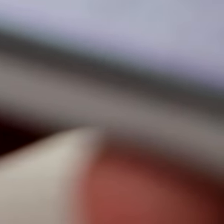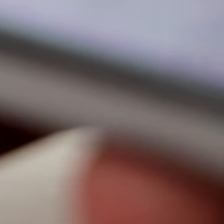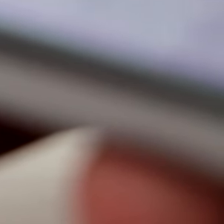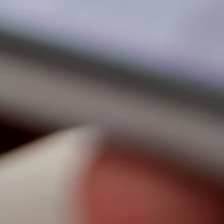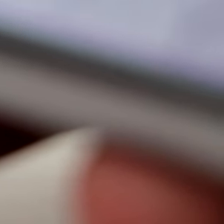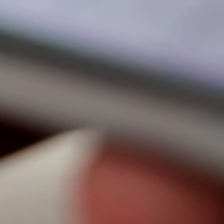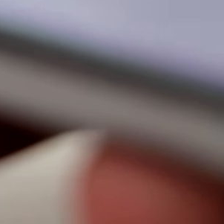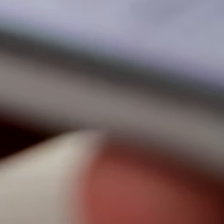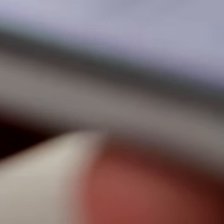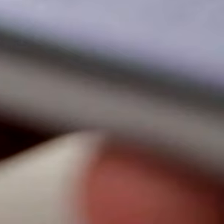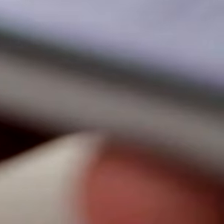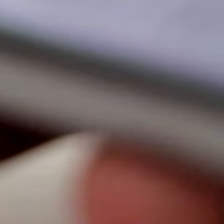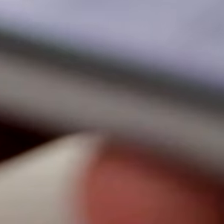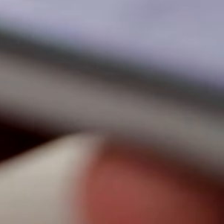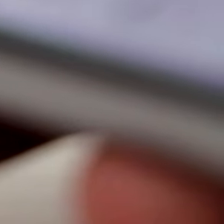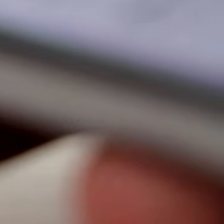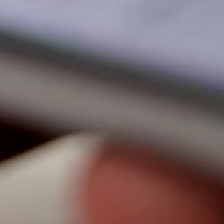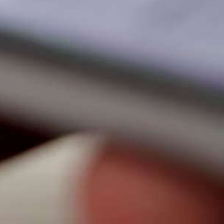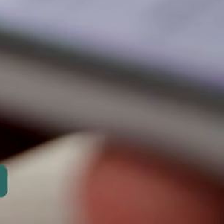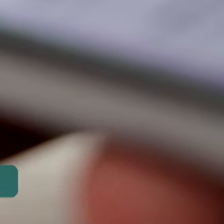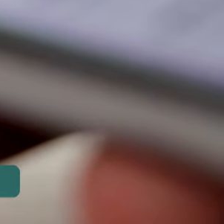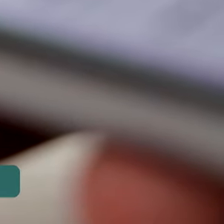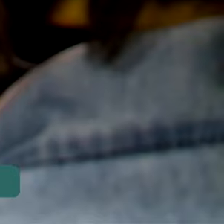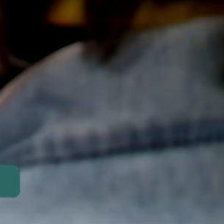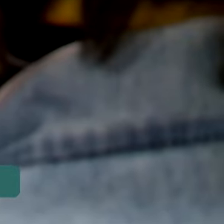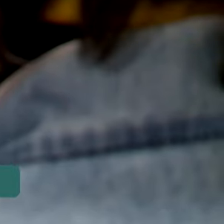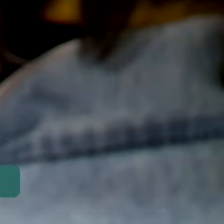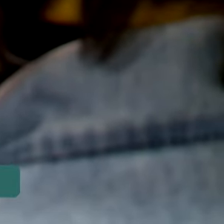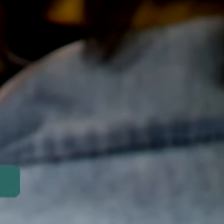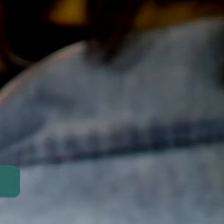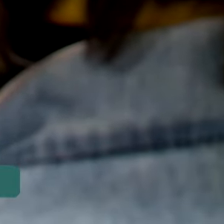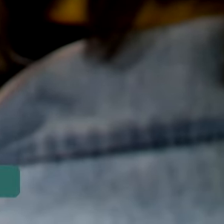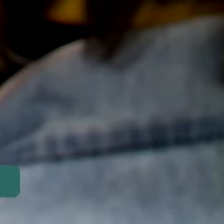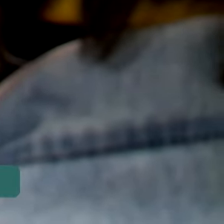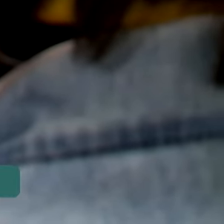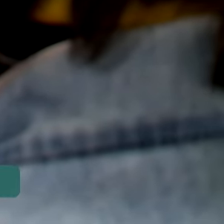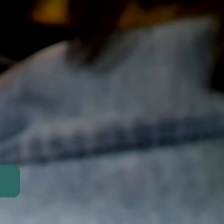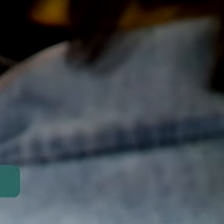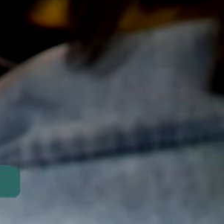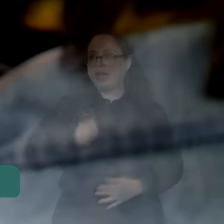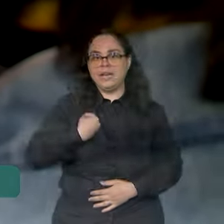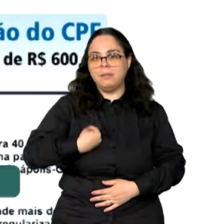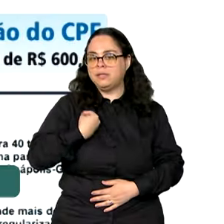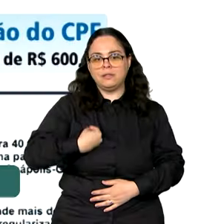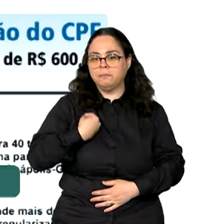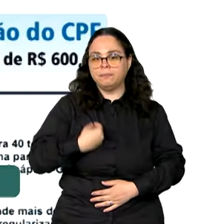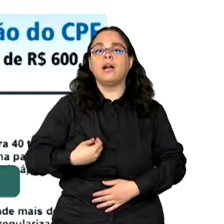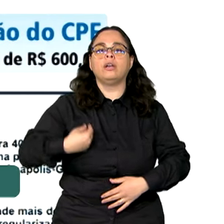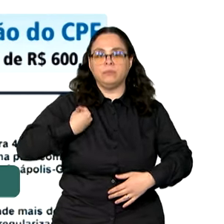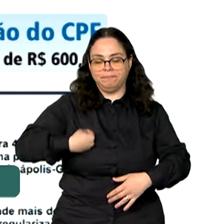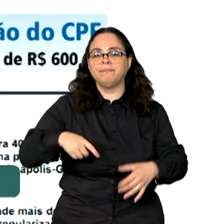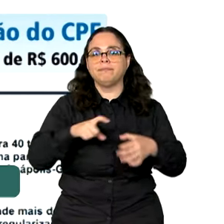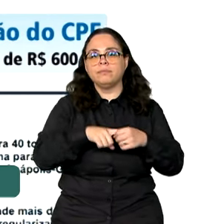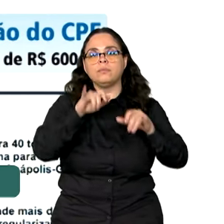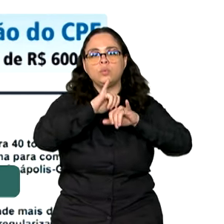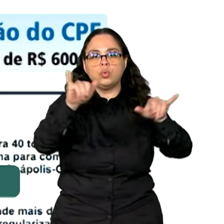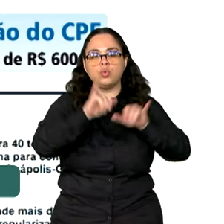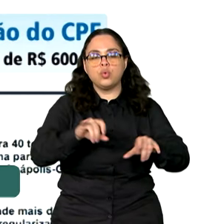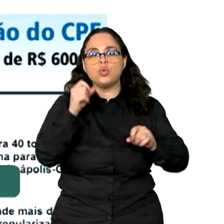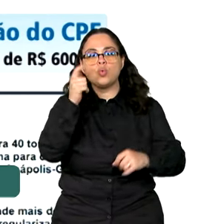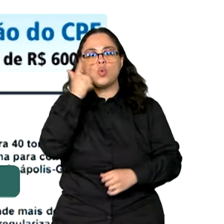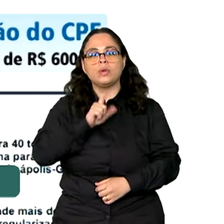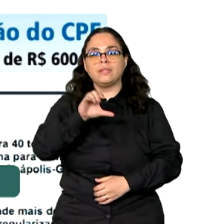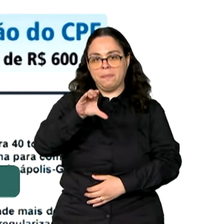Você pode ter recebido uma mensagem pelo WhatsApp ou outras redes sociais dizendo que para conseguir o número de